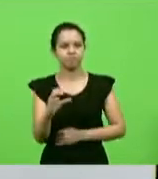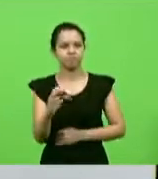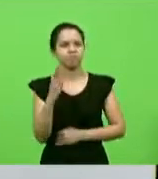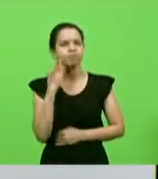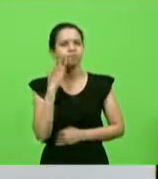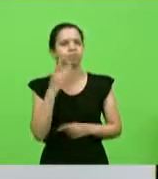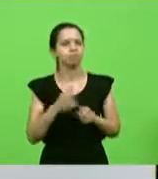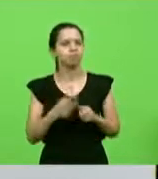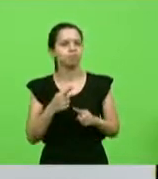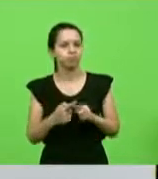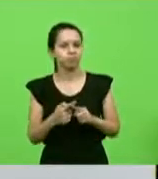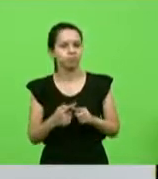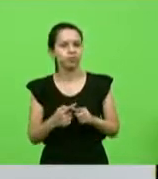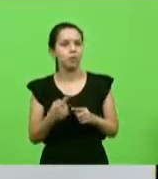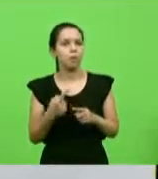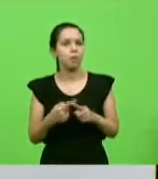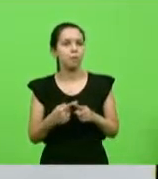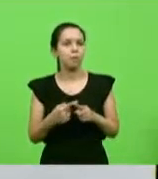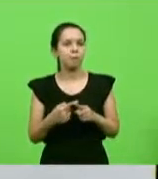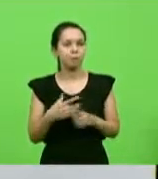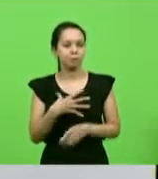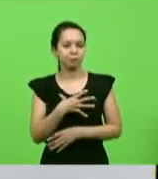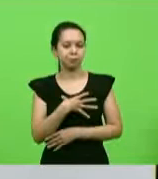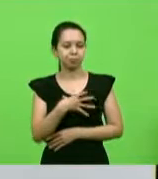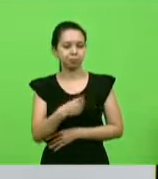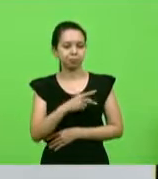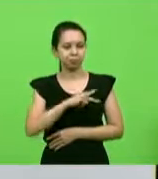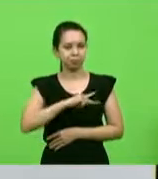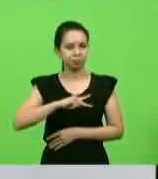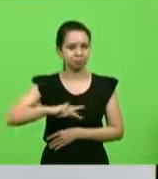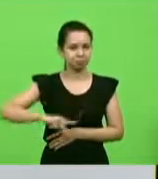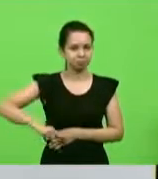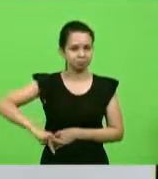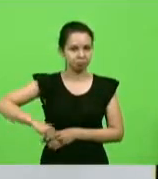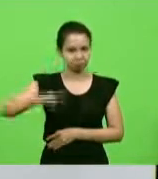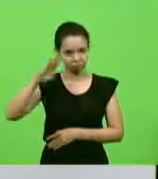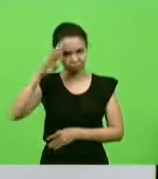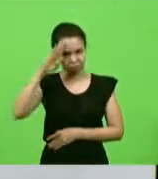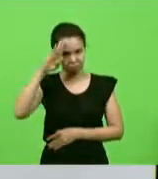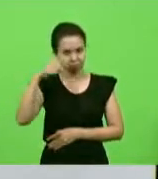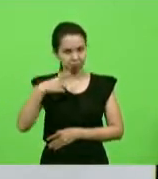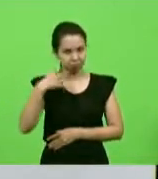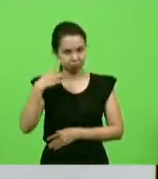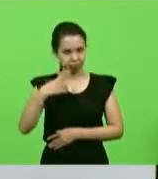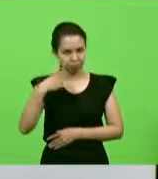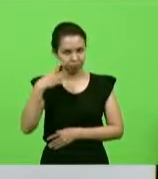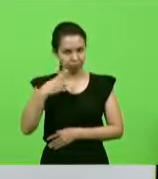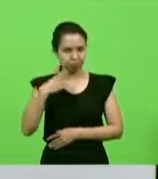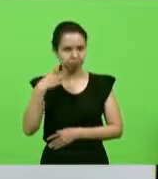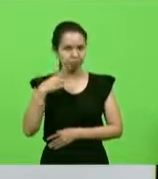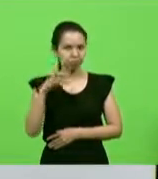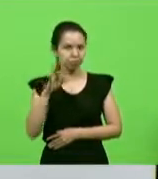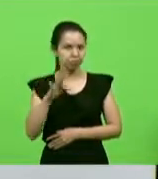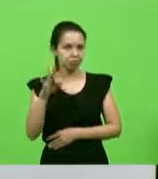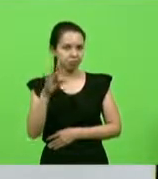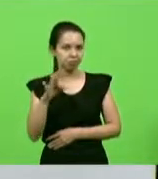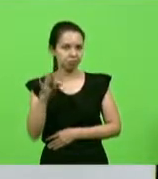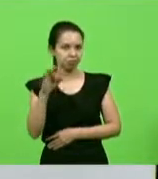o filho do presidente Bolsonaro, o deputado federal Eduardo Bolsonaro.